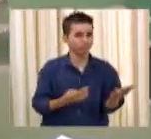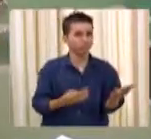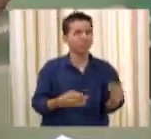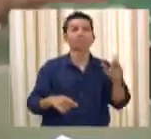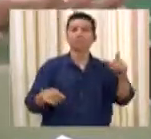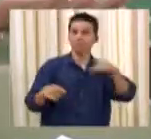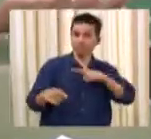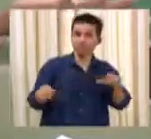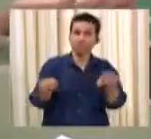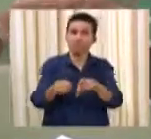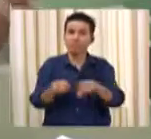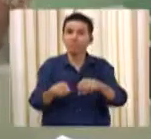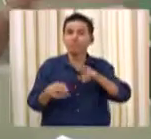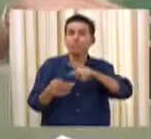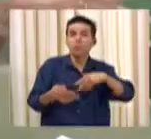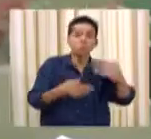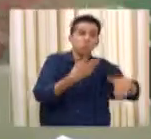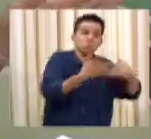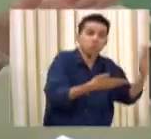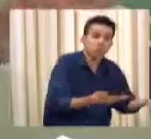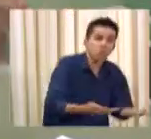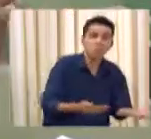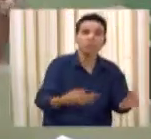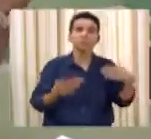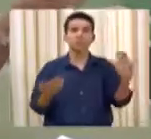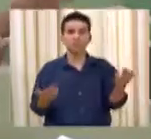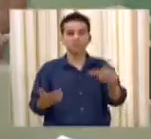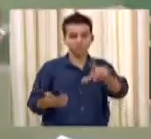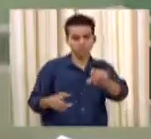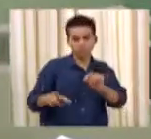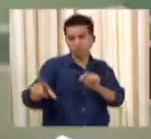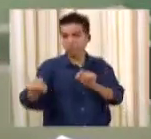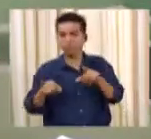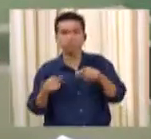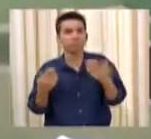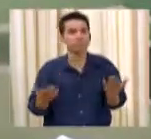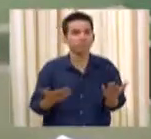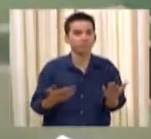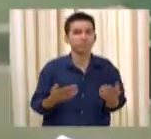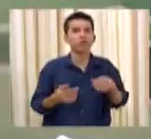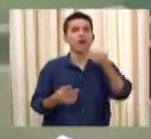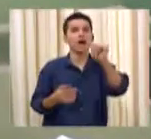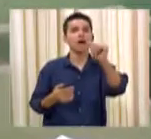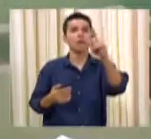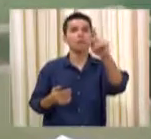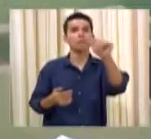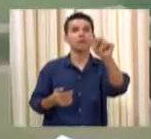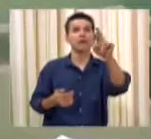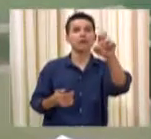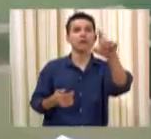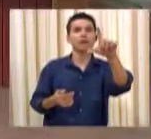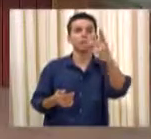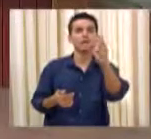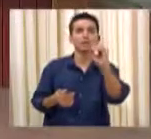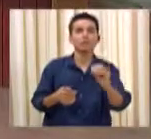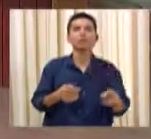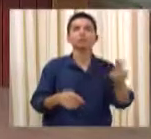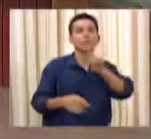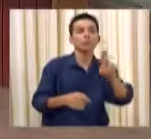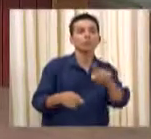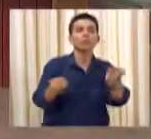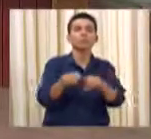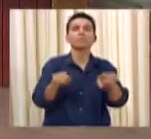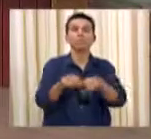alternativas. Aparelhos, outros tipos de aparelhos que podem ser utilizados? Sim. O